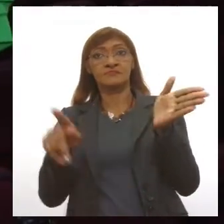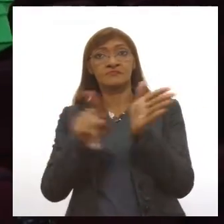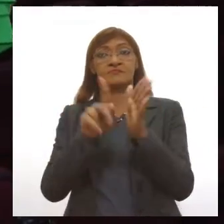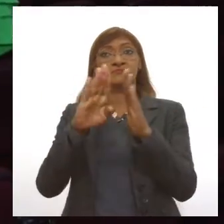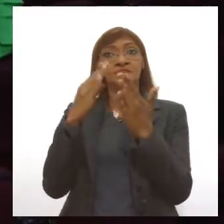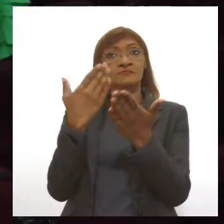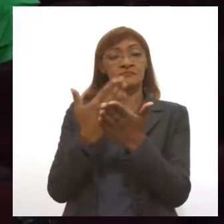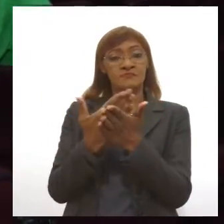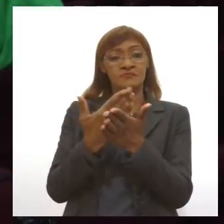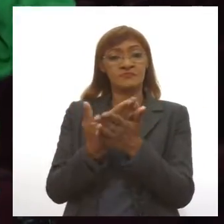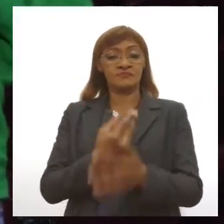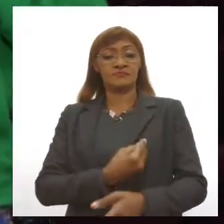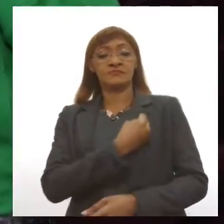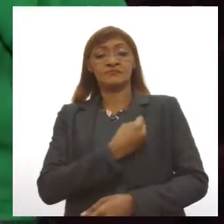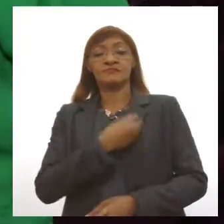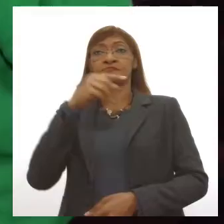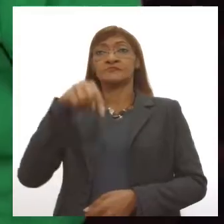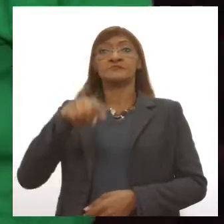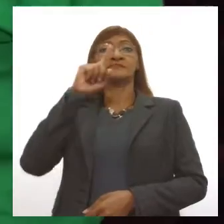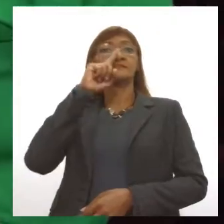do município de Aracaju.